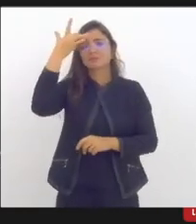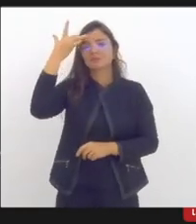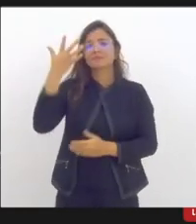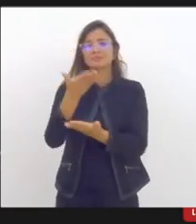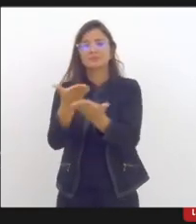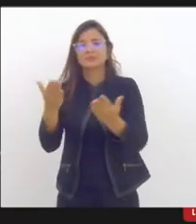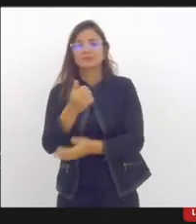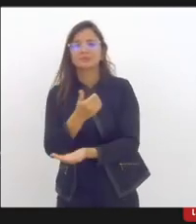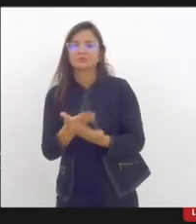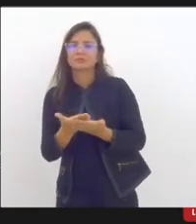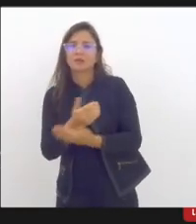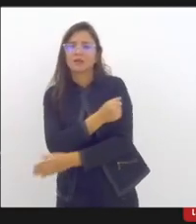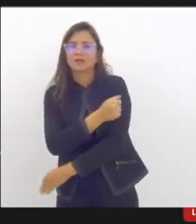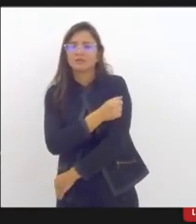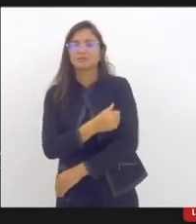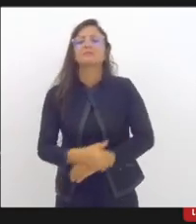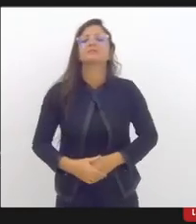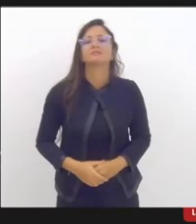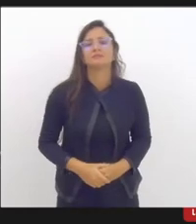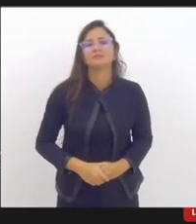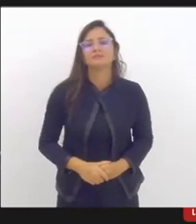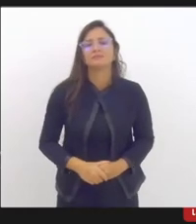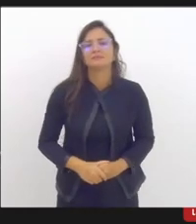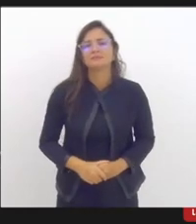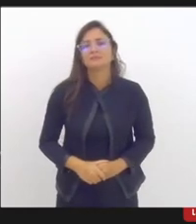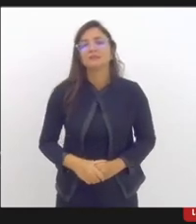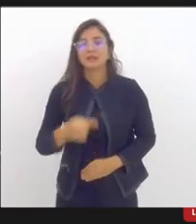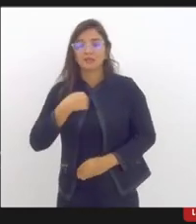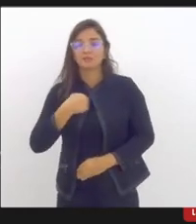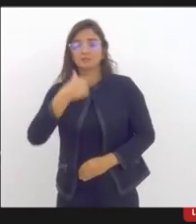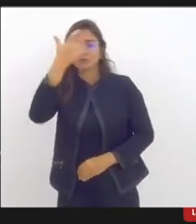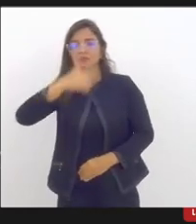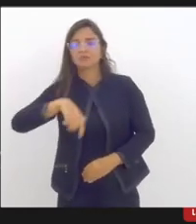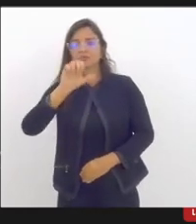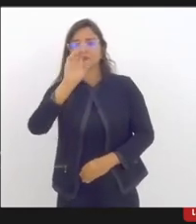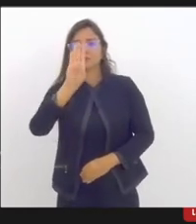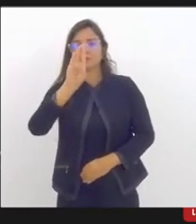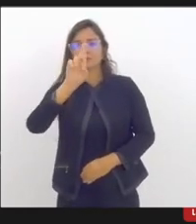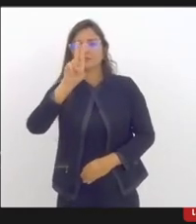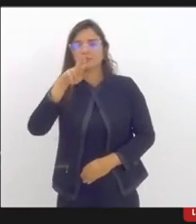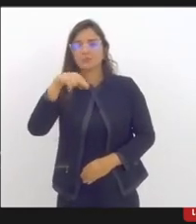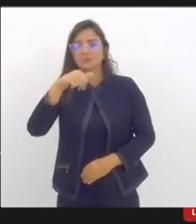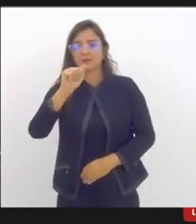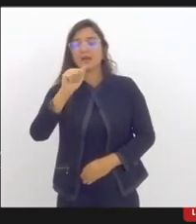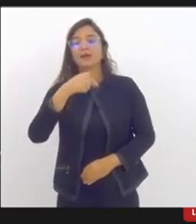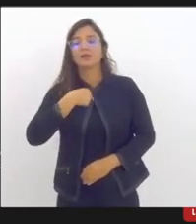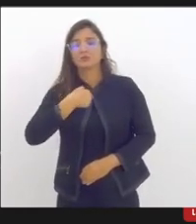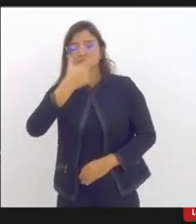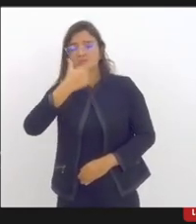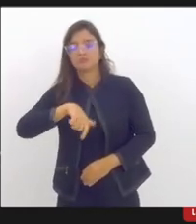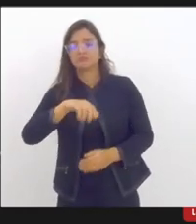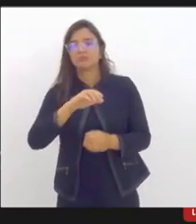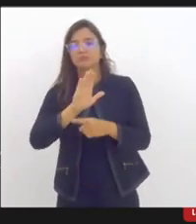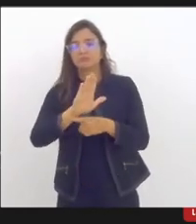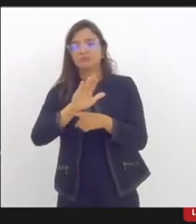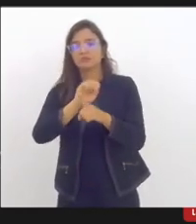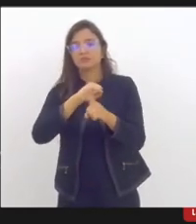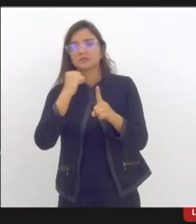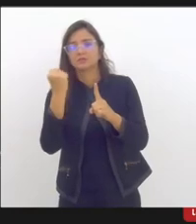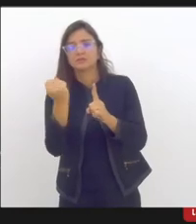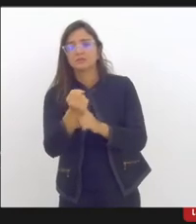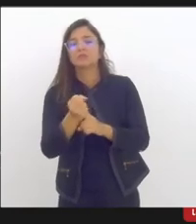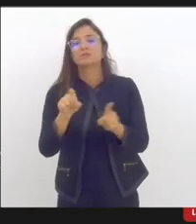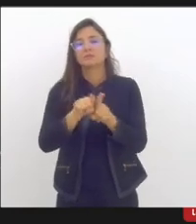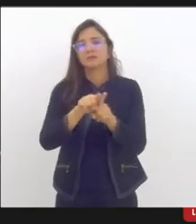estudantes da nossa rede. Bom, eu sou a Bruna Gomes, eu sou assistente social, né? Estou coordenadora de Gestão Intersetorial